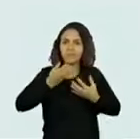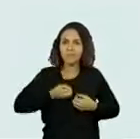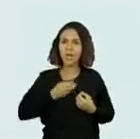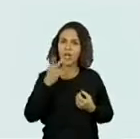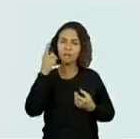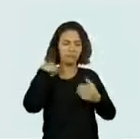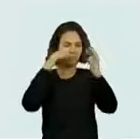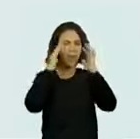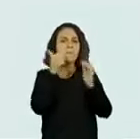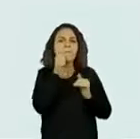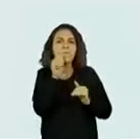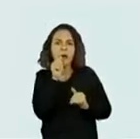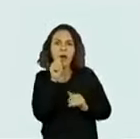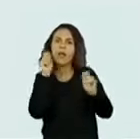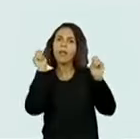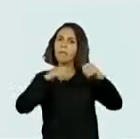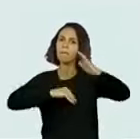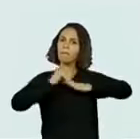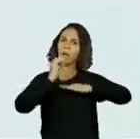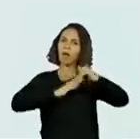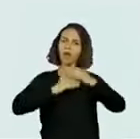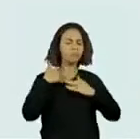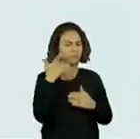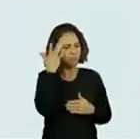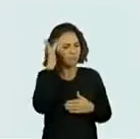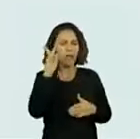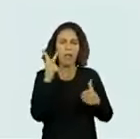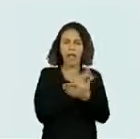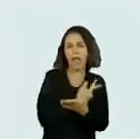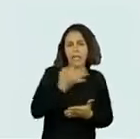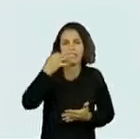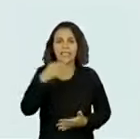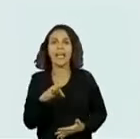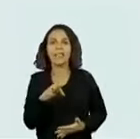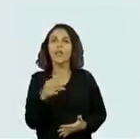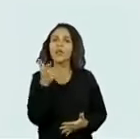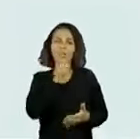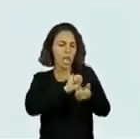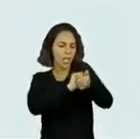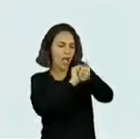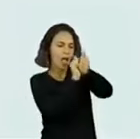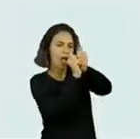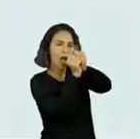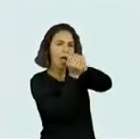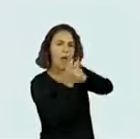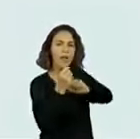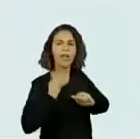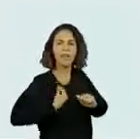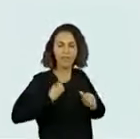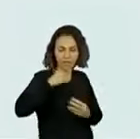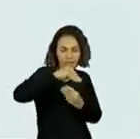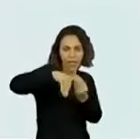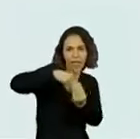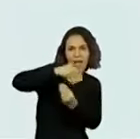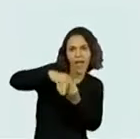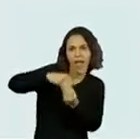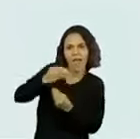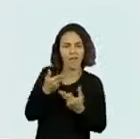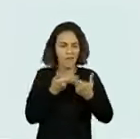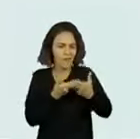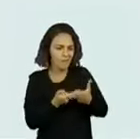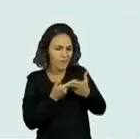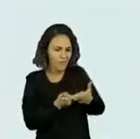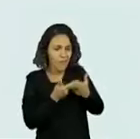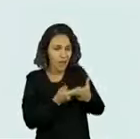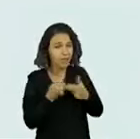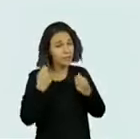do potencial de uma mãe que, sem saber o que está fazendo, errando ou acertando, ela se adapta ao que está vivendo. E aquela paciência que